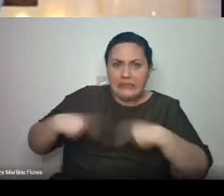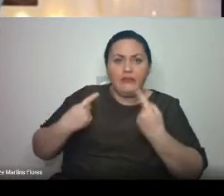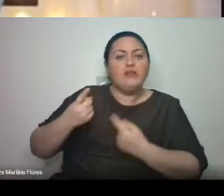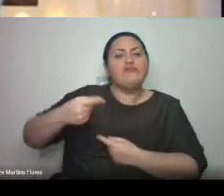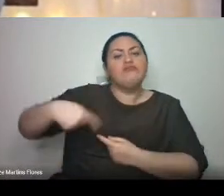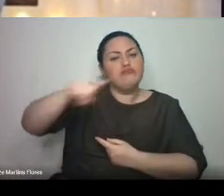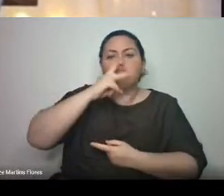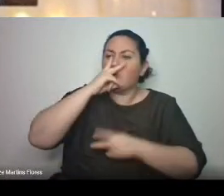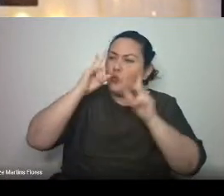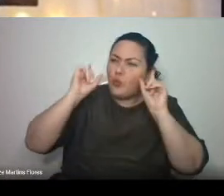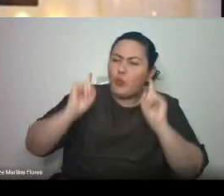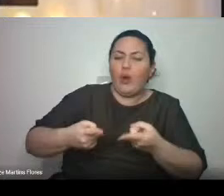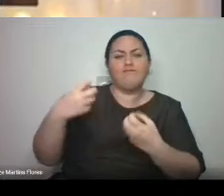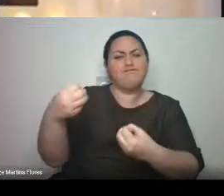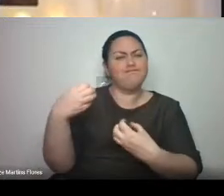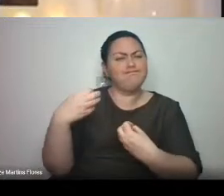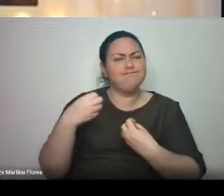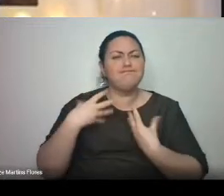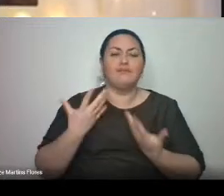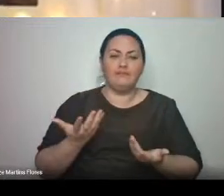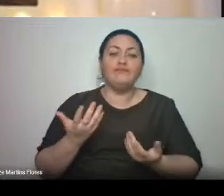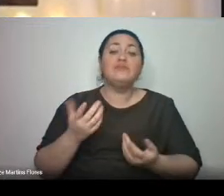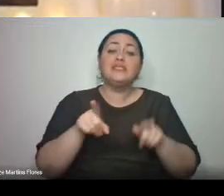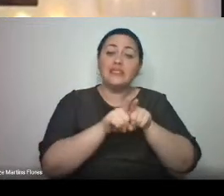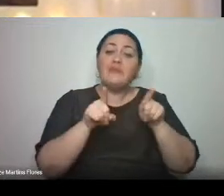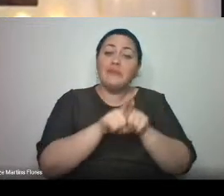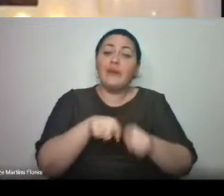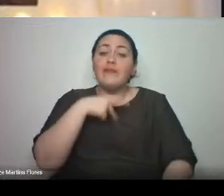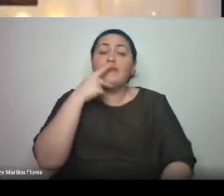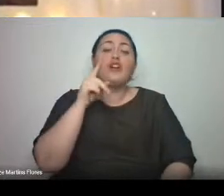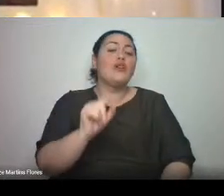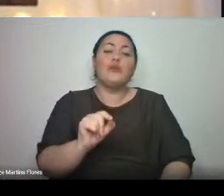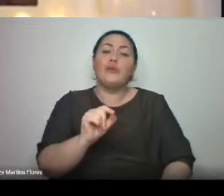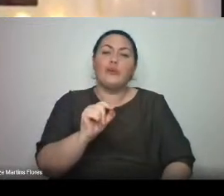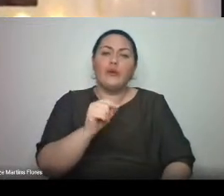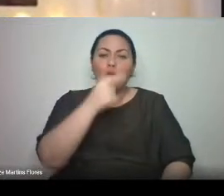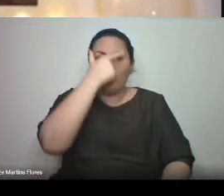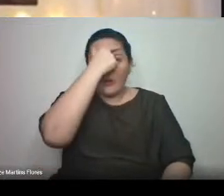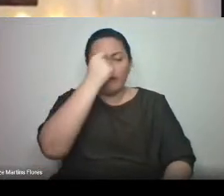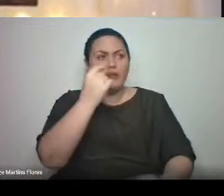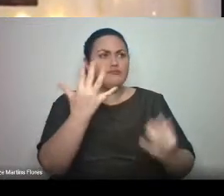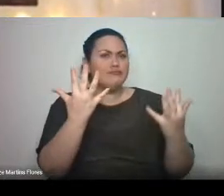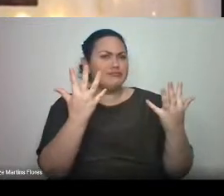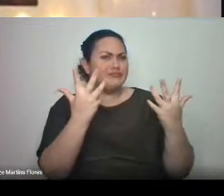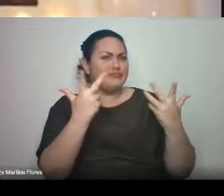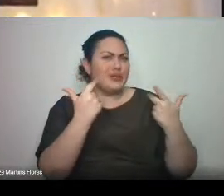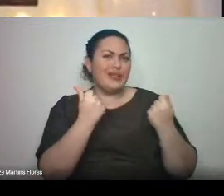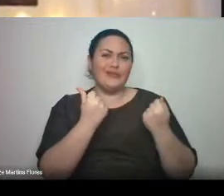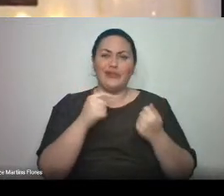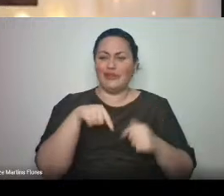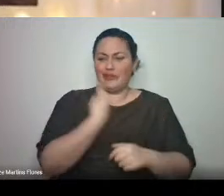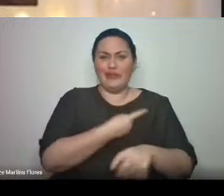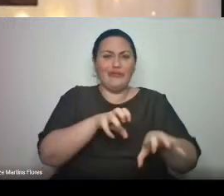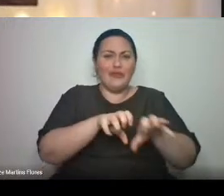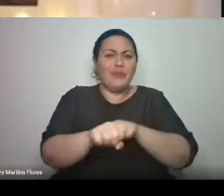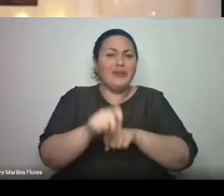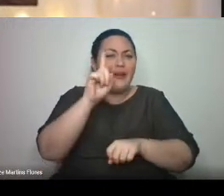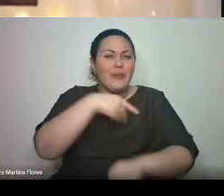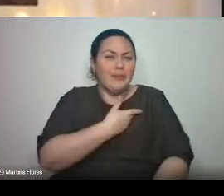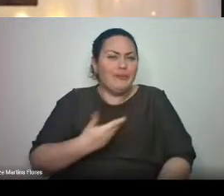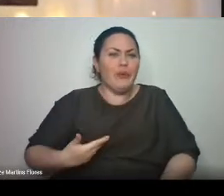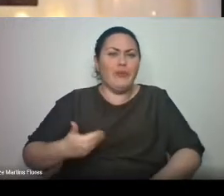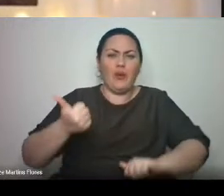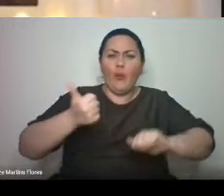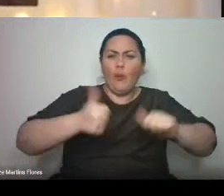podemos deixar de salientar o quão maravilhosa é a universidade que estamos nos graduando. Uma universidade pública, de qualidade, que está formando profissionais